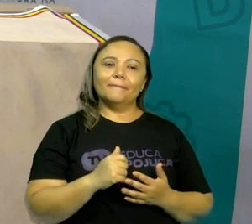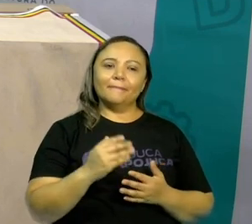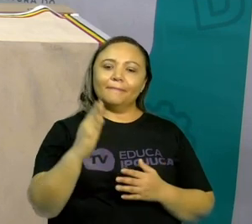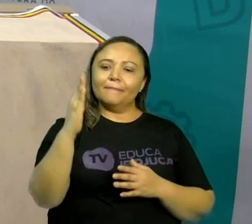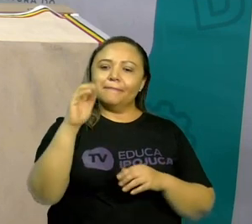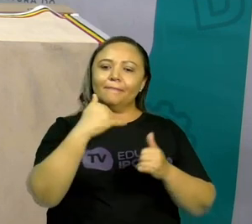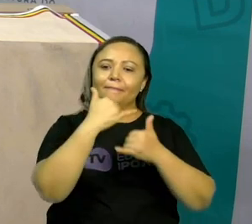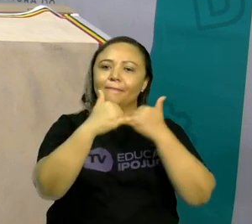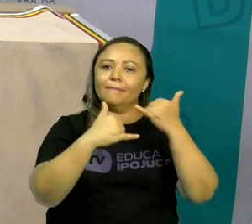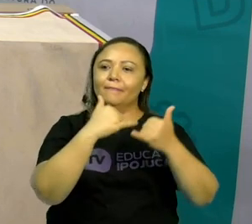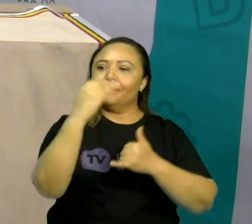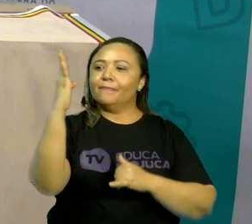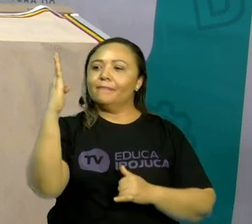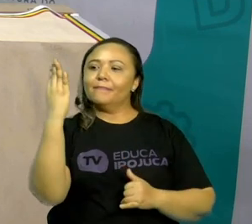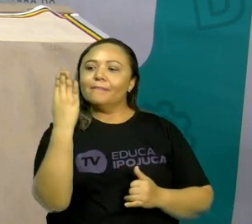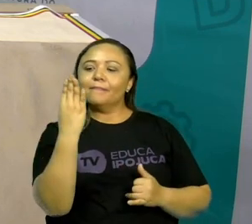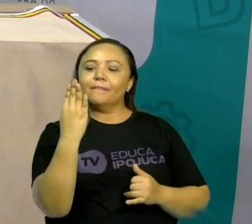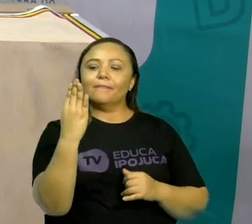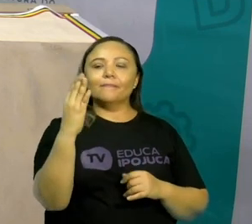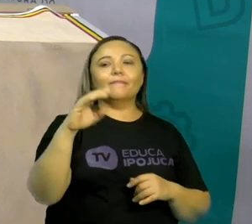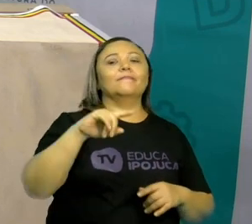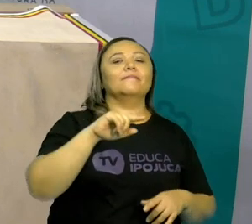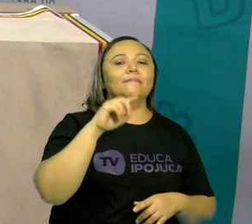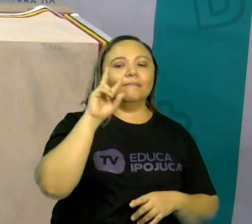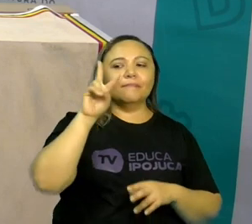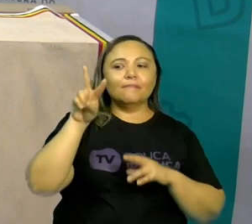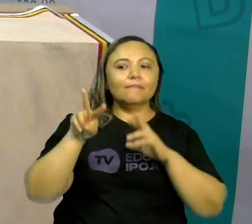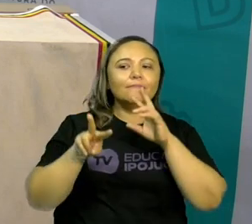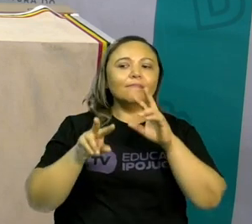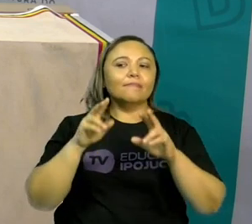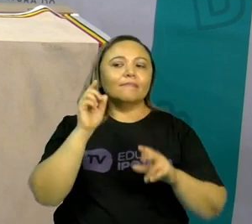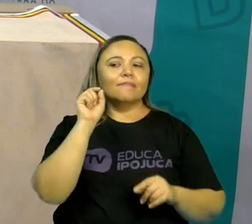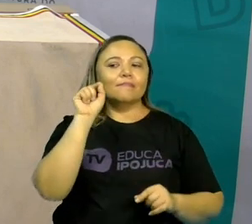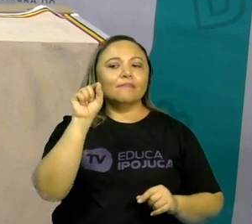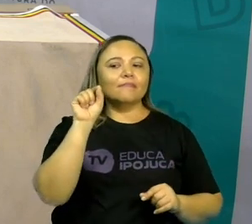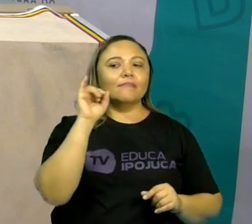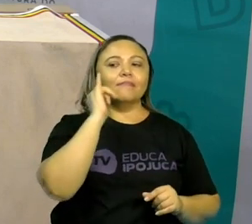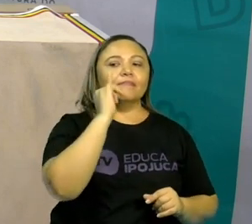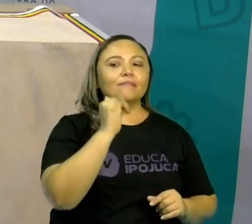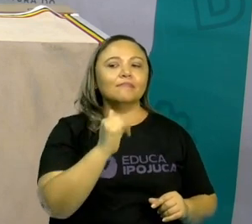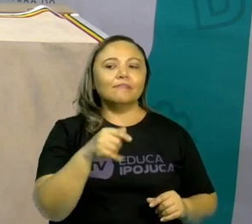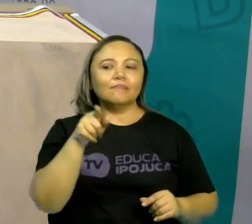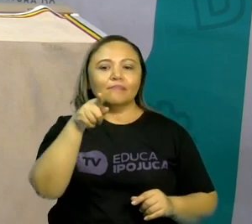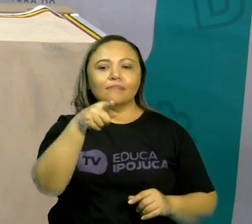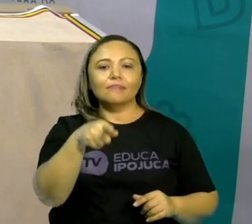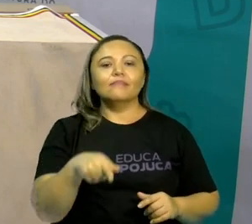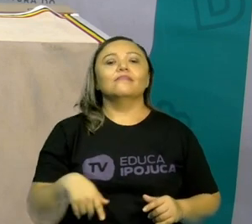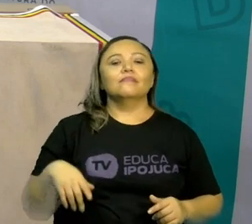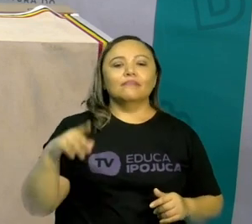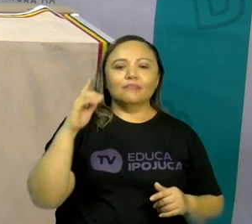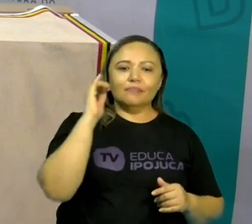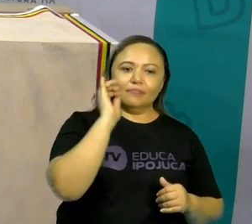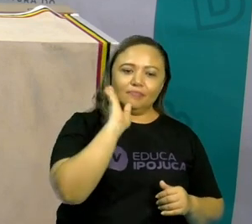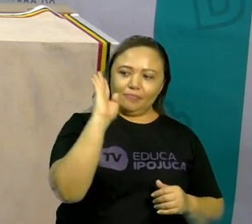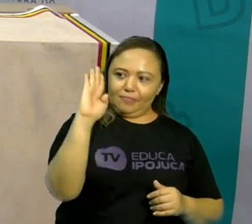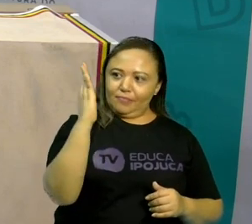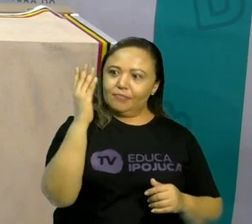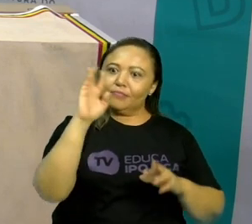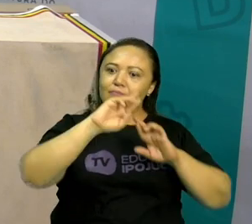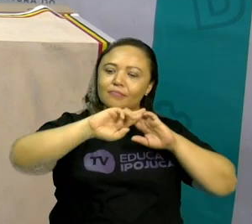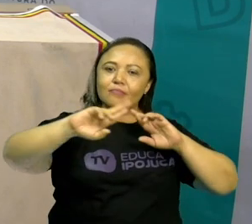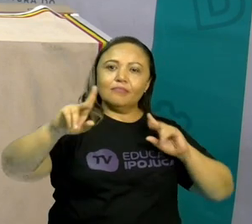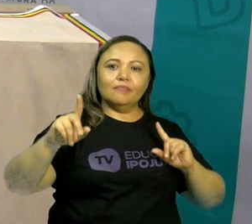Vamos brincar de olhar pro espelho e ver o que ele diz para você. Mas esse espelho é